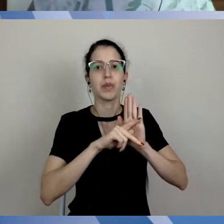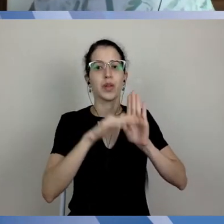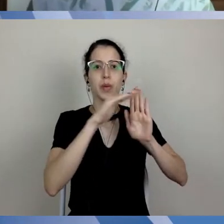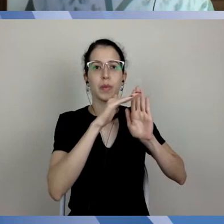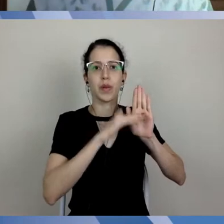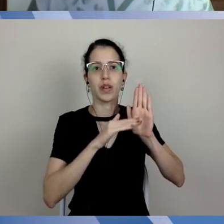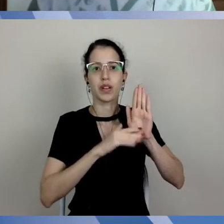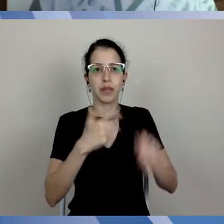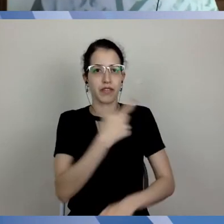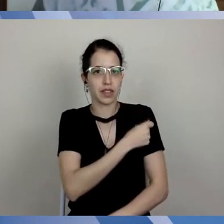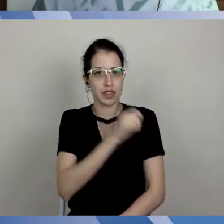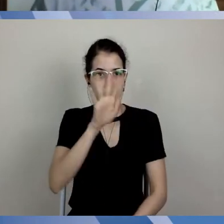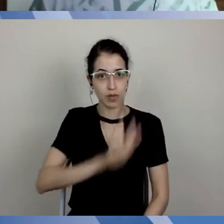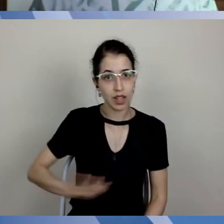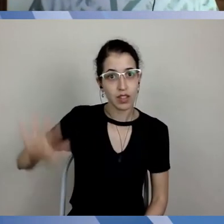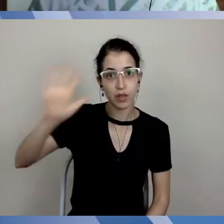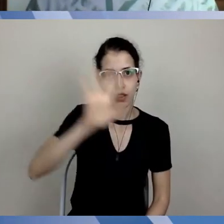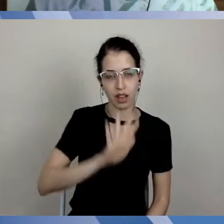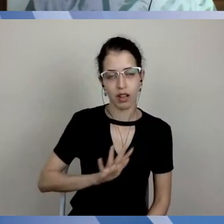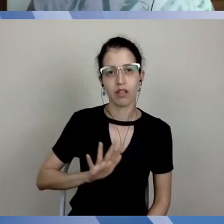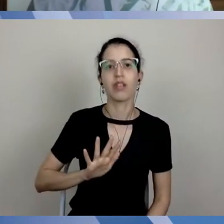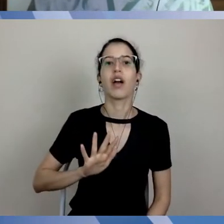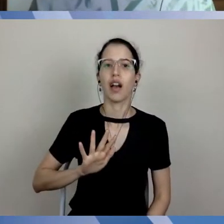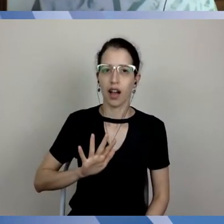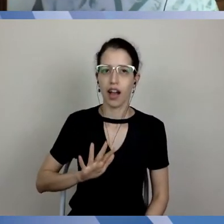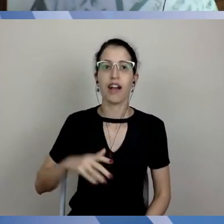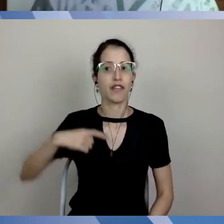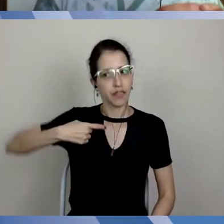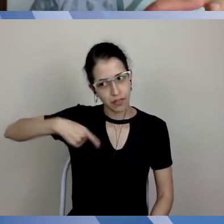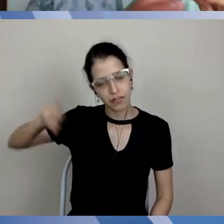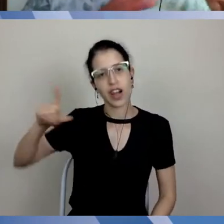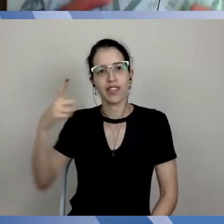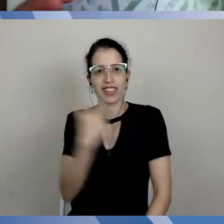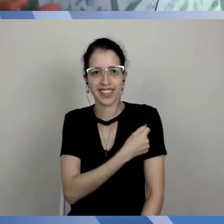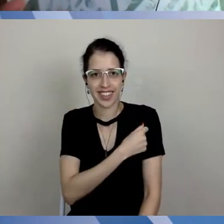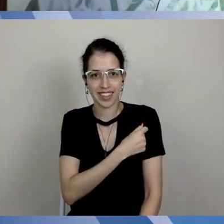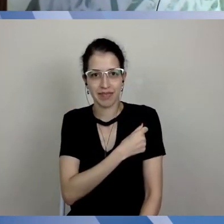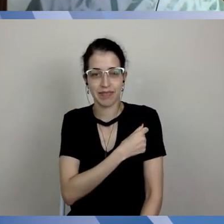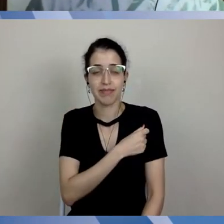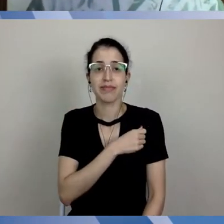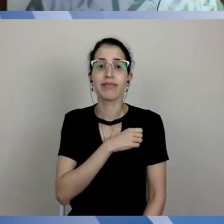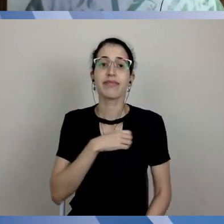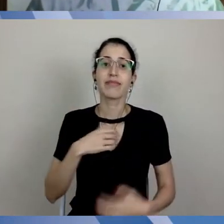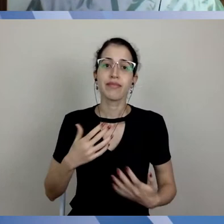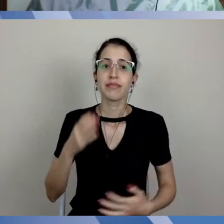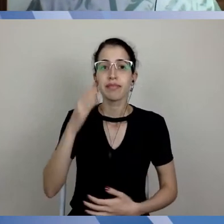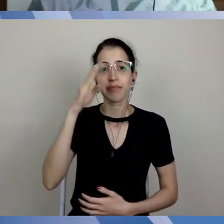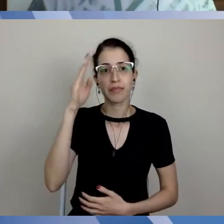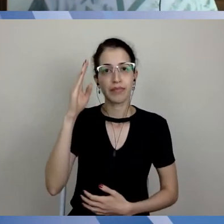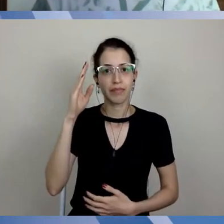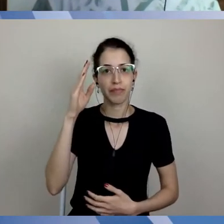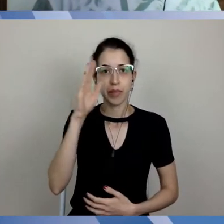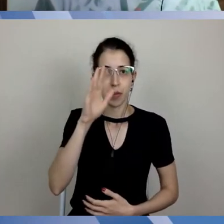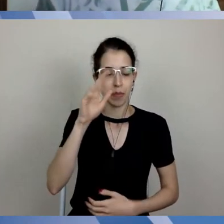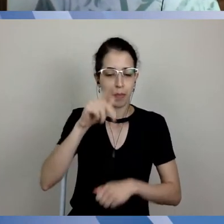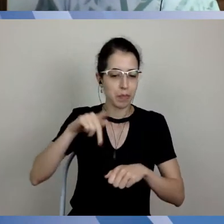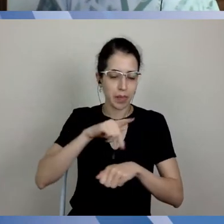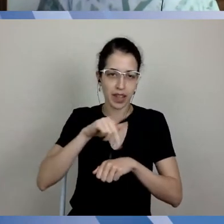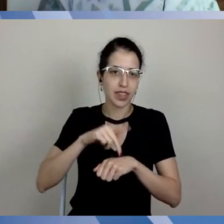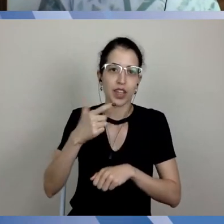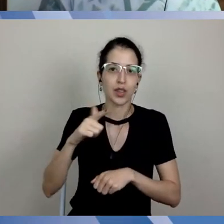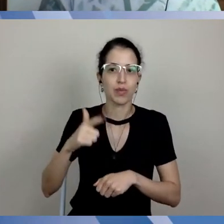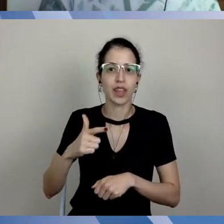pertencem. Como o país não tem vacina para todo mundo, está fazendo a racionalização da distribuição das vacinas com